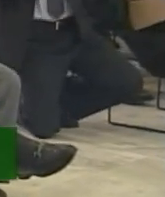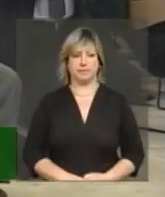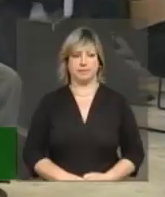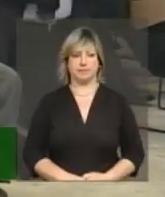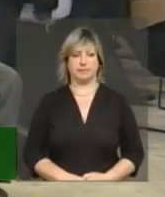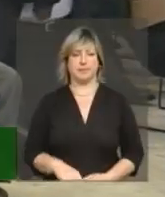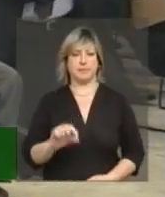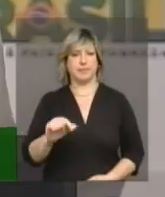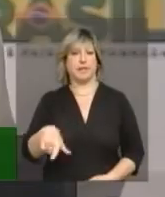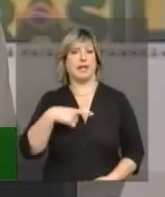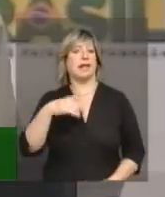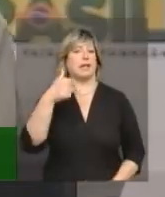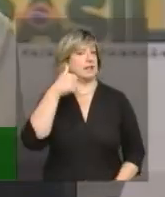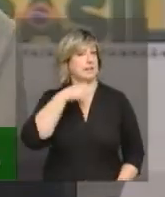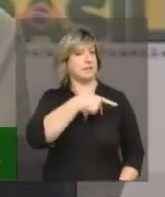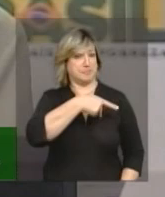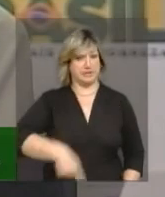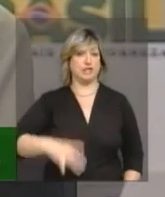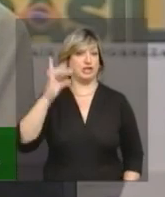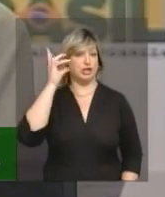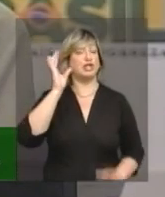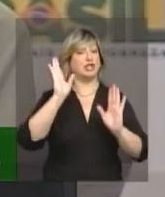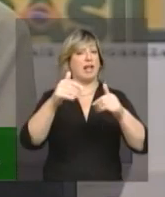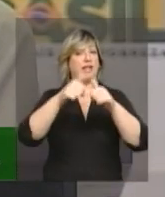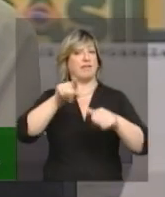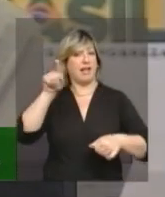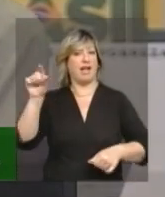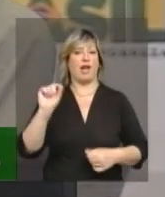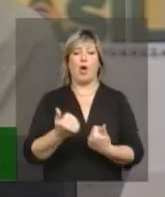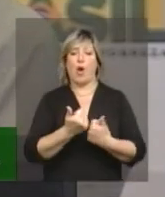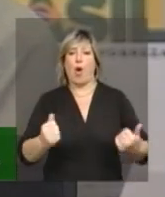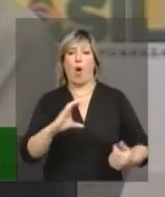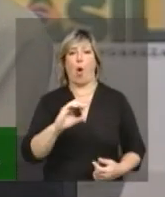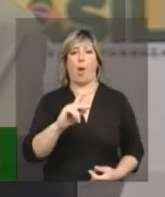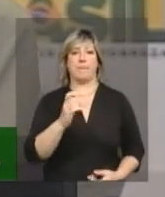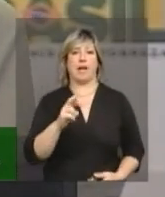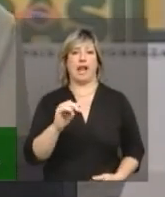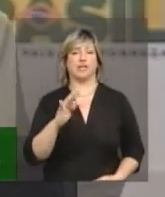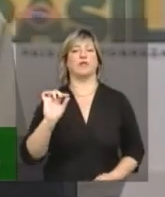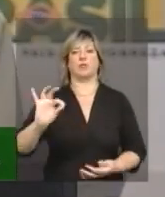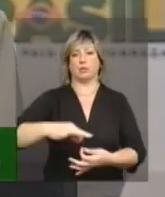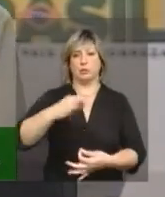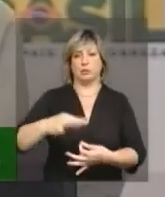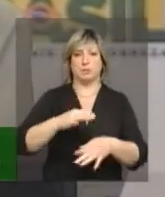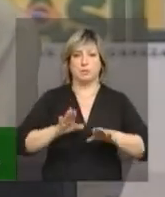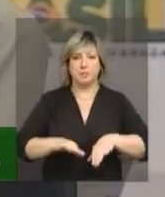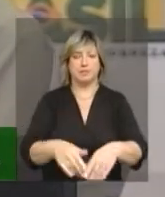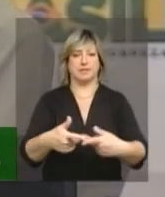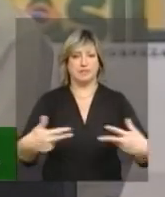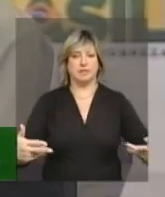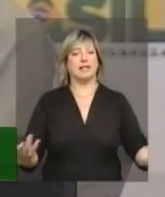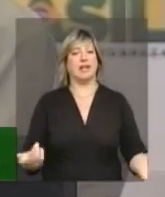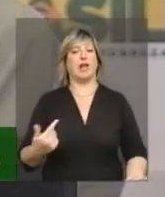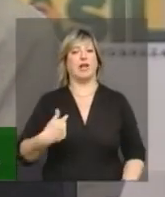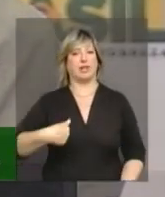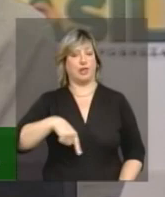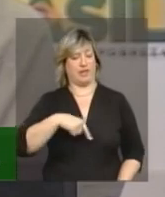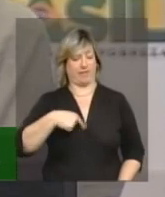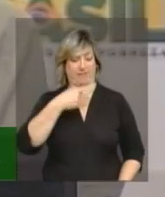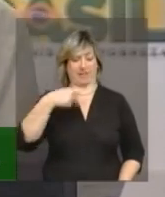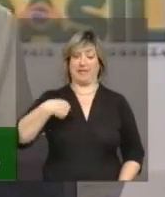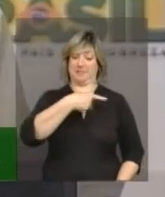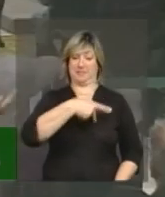E a Dilma até já esteve lá na cooperativa de costura, em outubro do ano passado. Aí eu falei, então nós estamos falando de presidente para presidente.